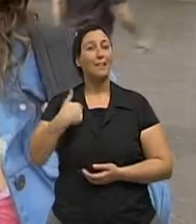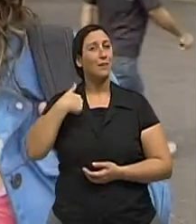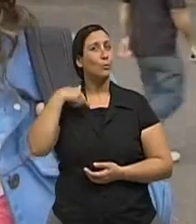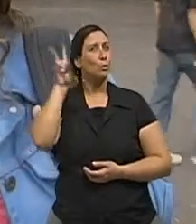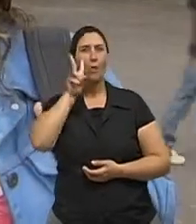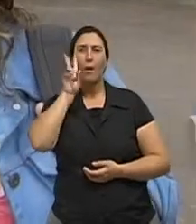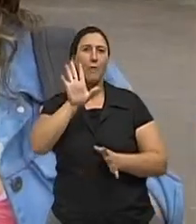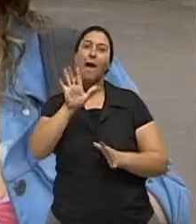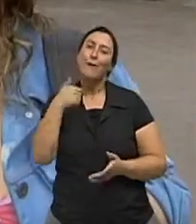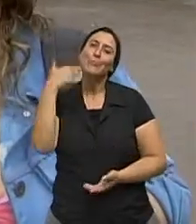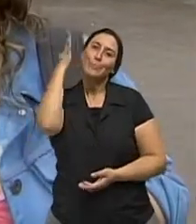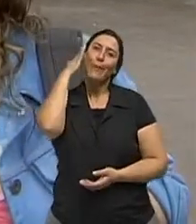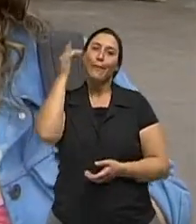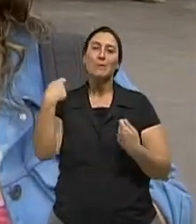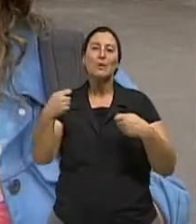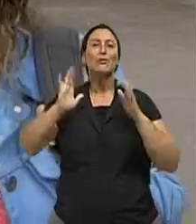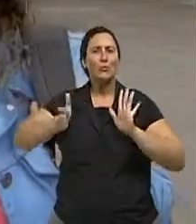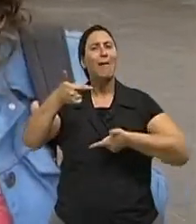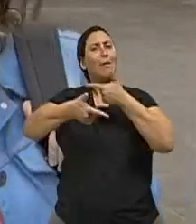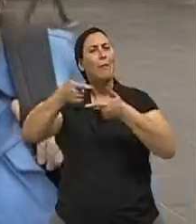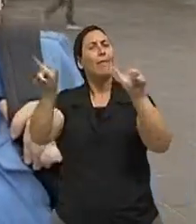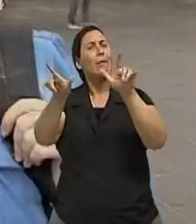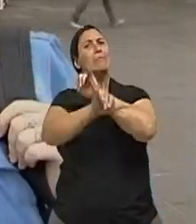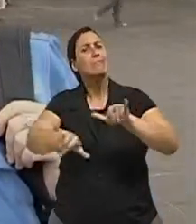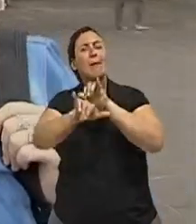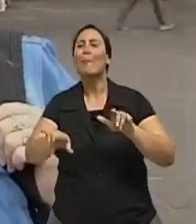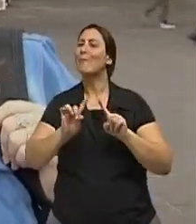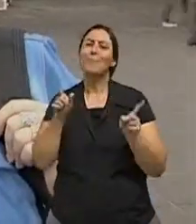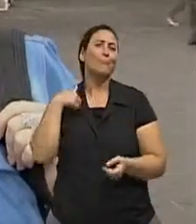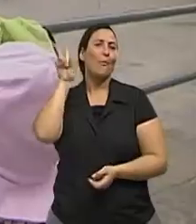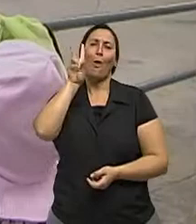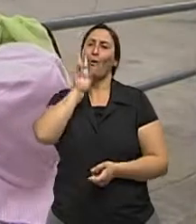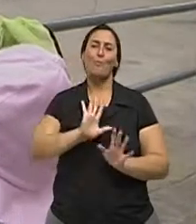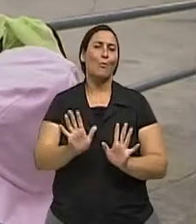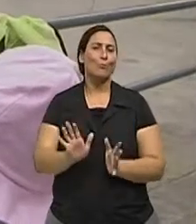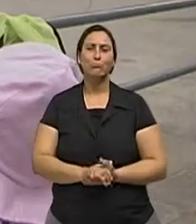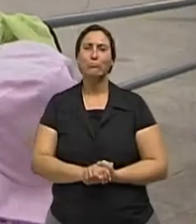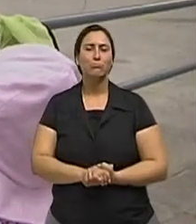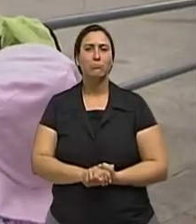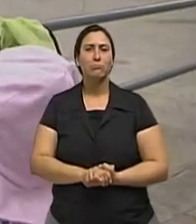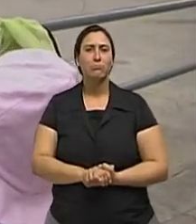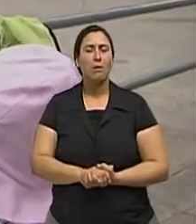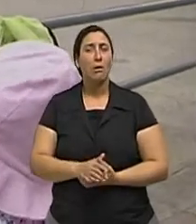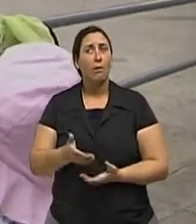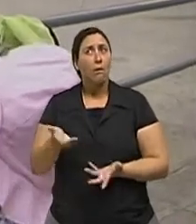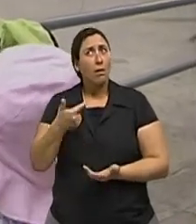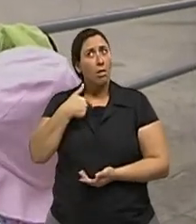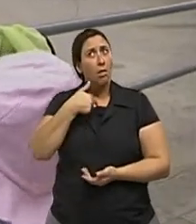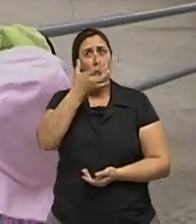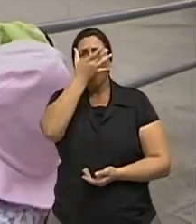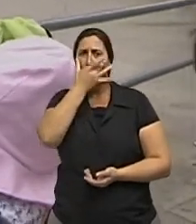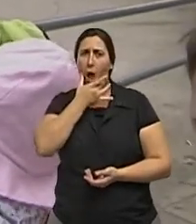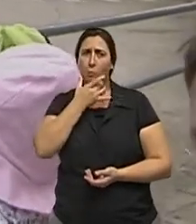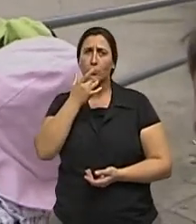saber, mas não lembro, porque já foi tão trabalhado isso na televisão e tal, mas não lembro, assim. Ah, eu acho que é pior, né?